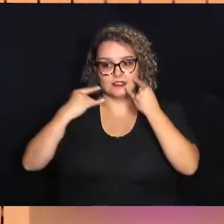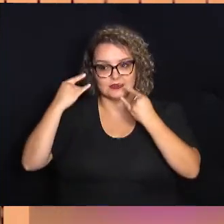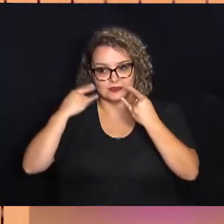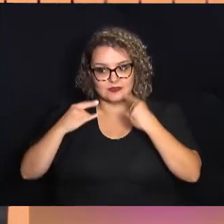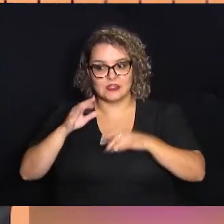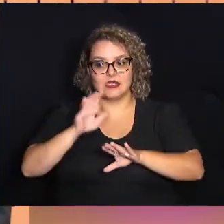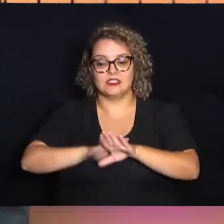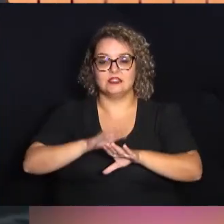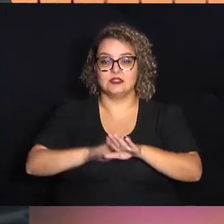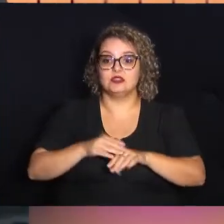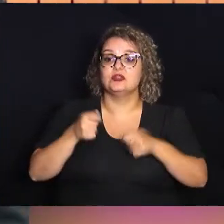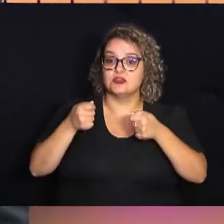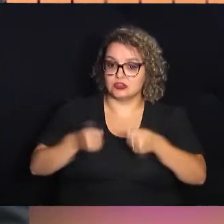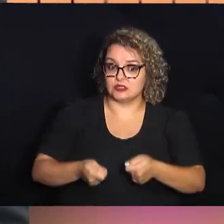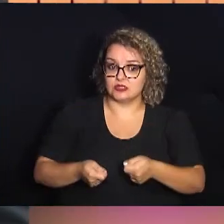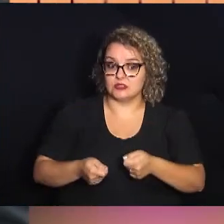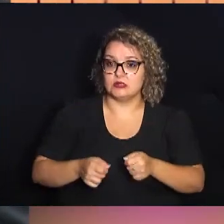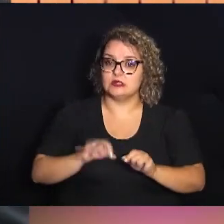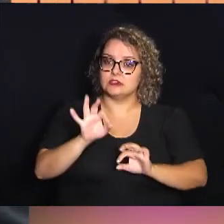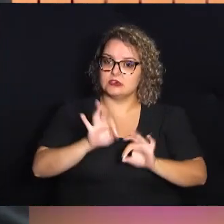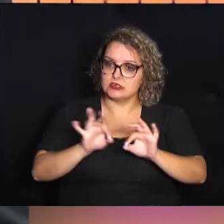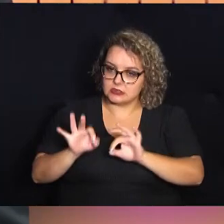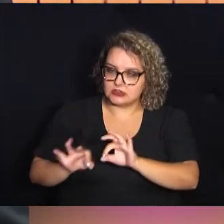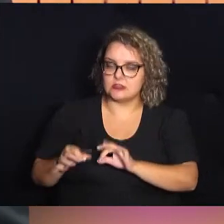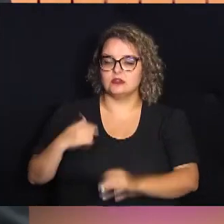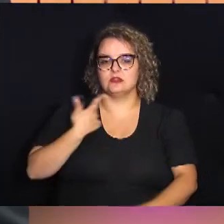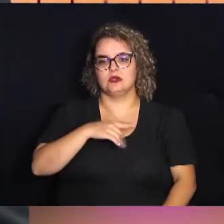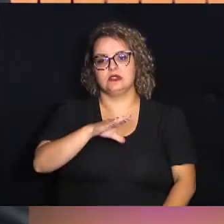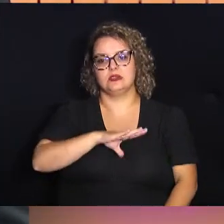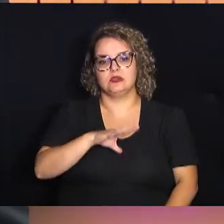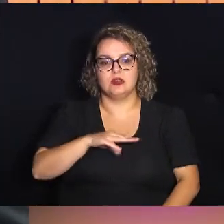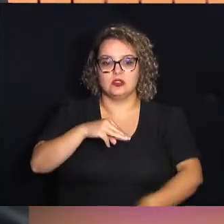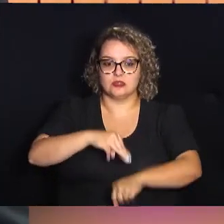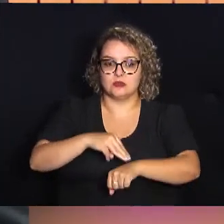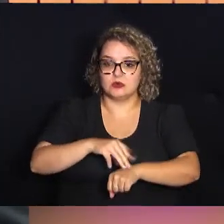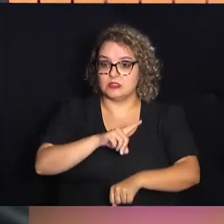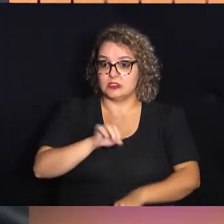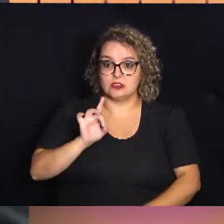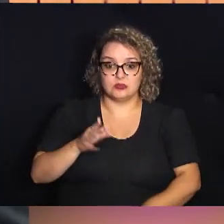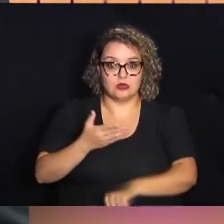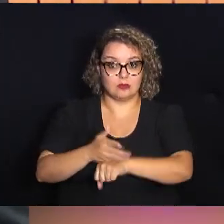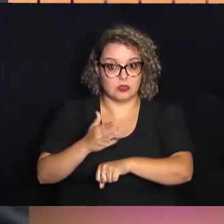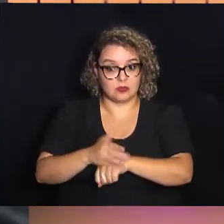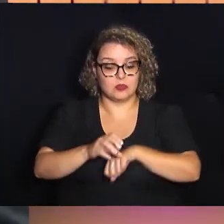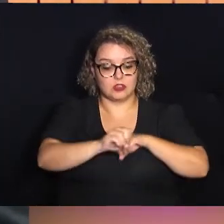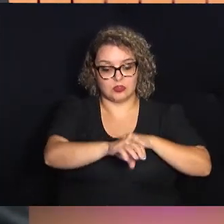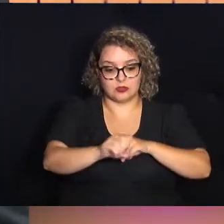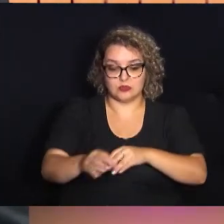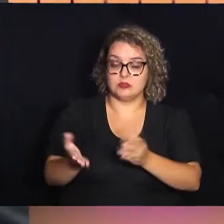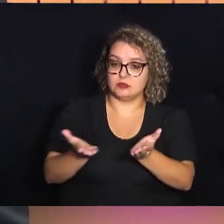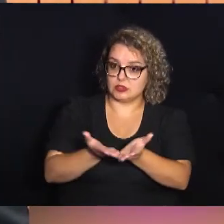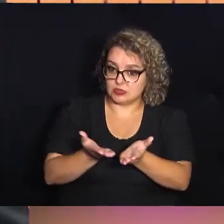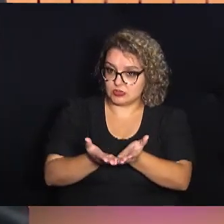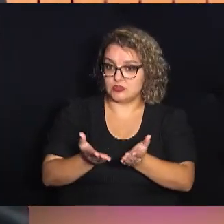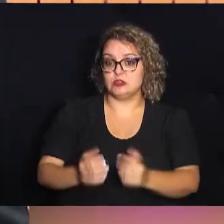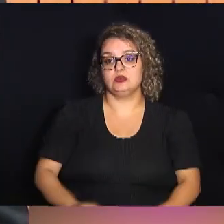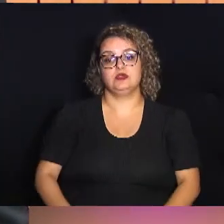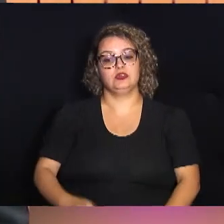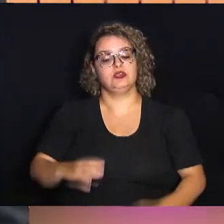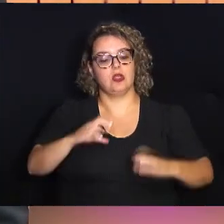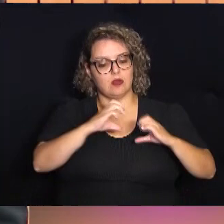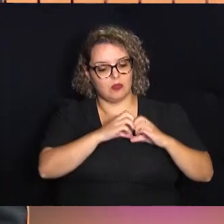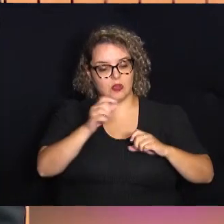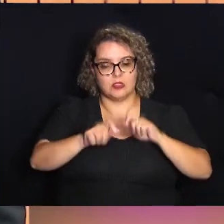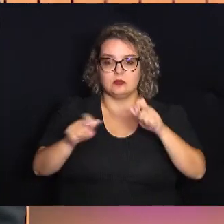inspiradora de ações concretas que moldam nossa cidade. Seus membros não apenas praticam os ensinamentos cristãos